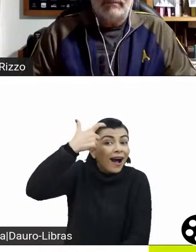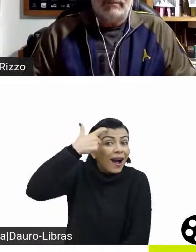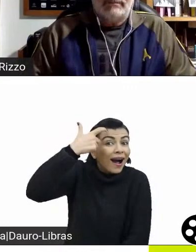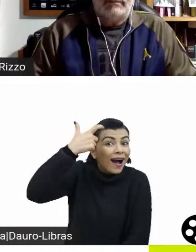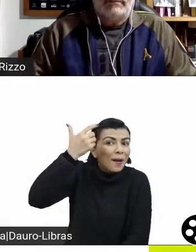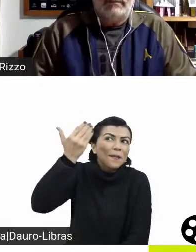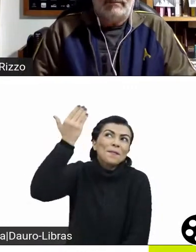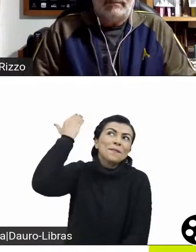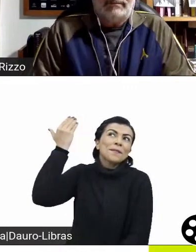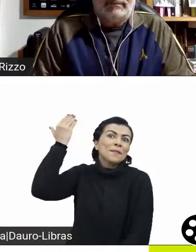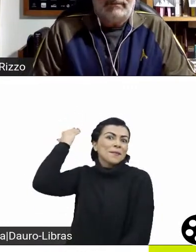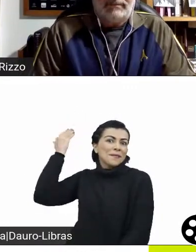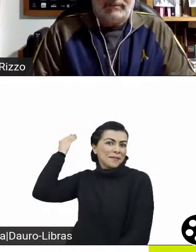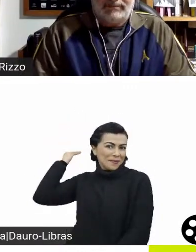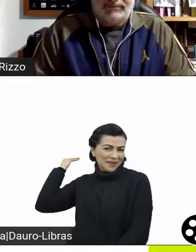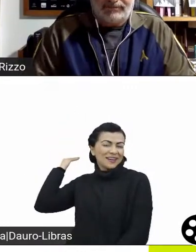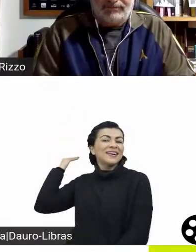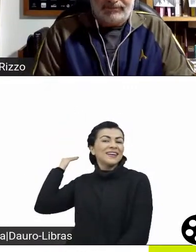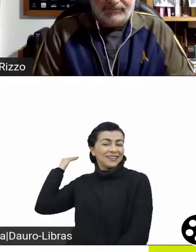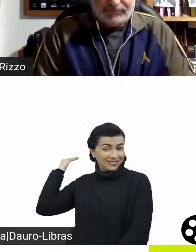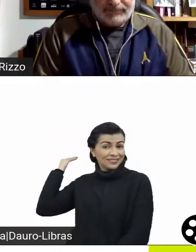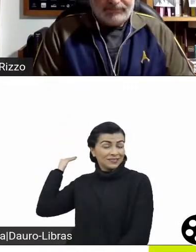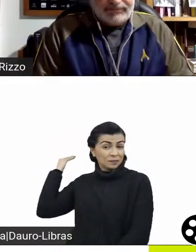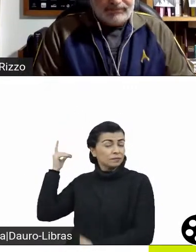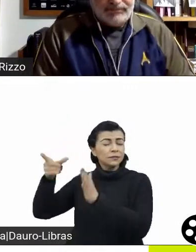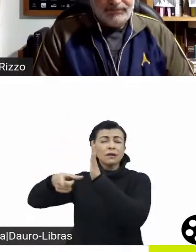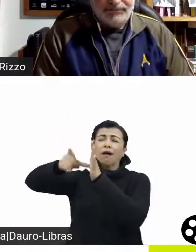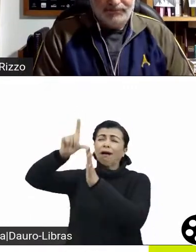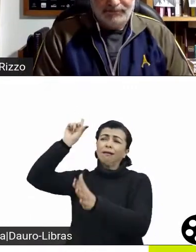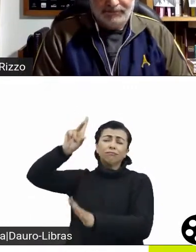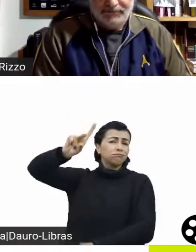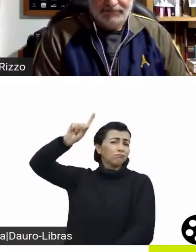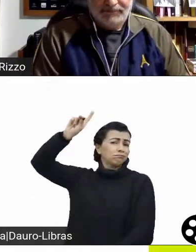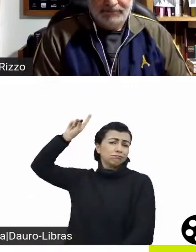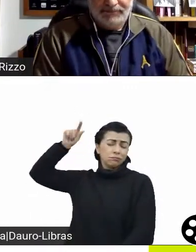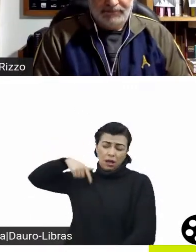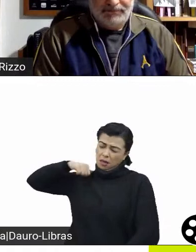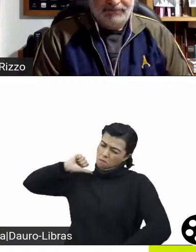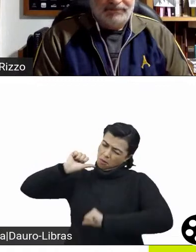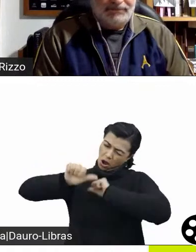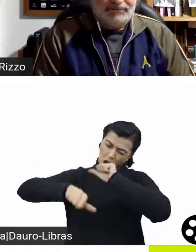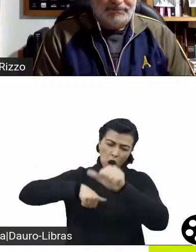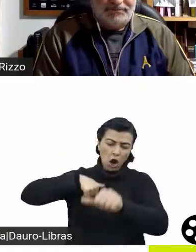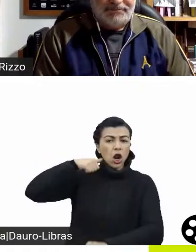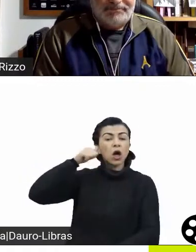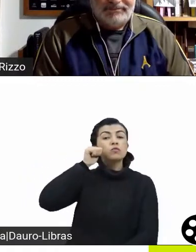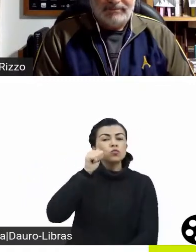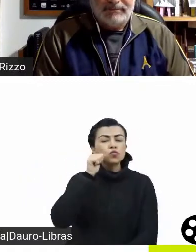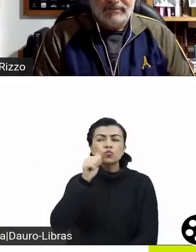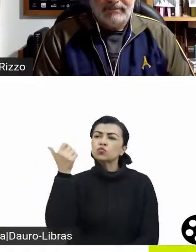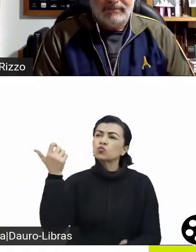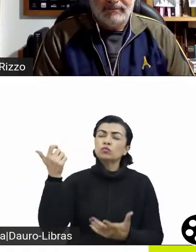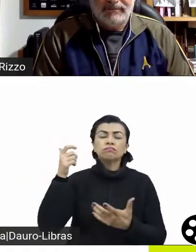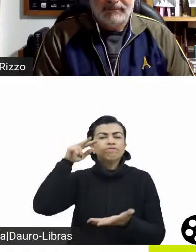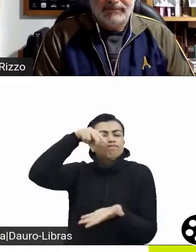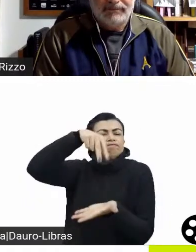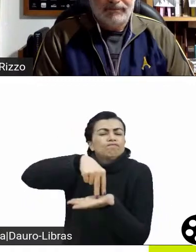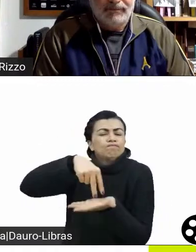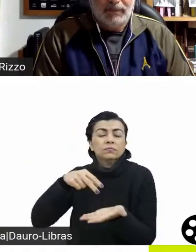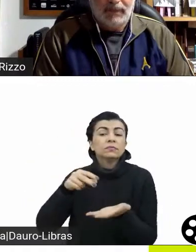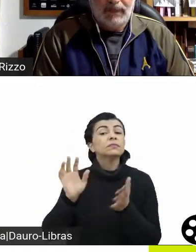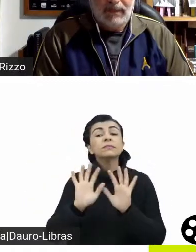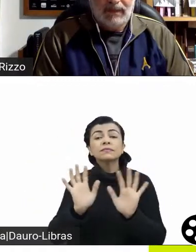dessa terceira onda do feminismo, antes de ser levada para uma mudança do feminismo. então ela se enxerga muito presa a essa ideia do casamento